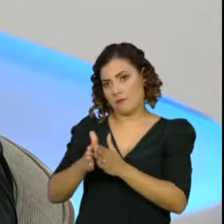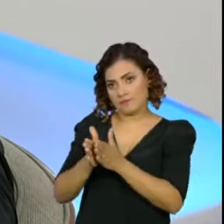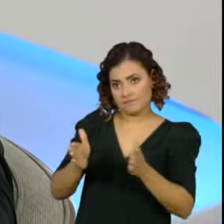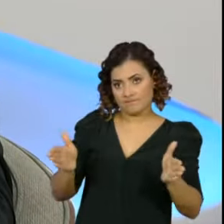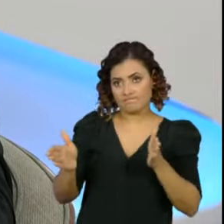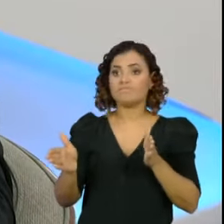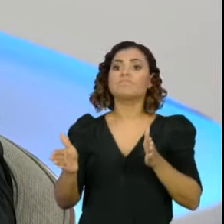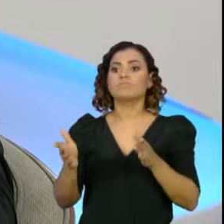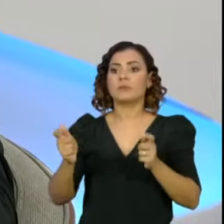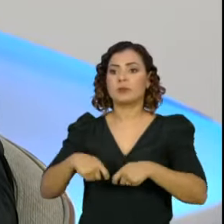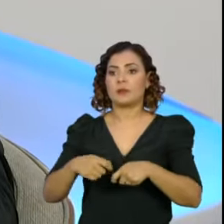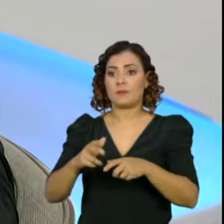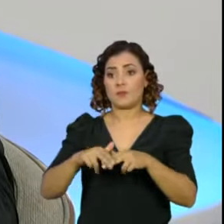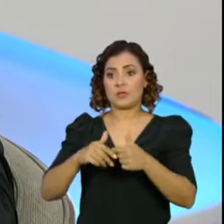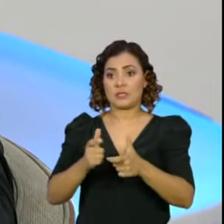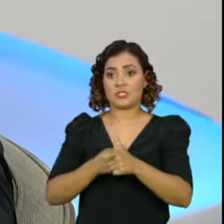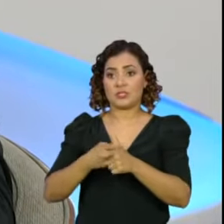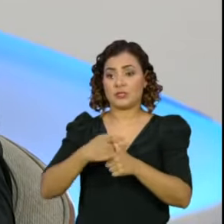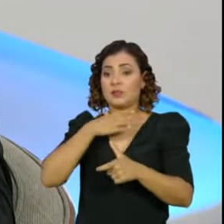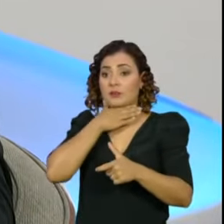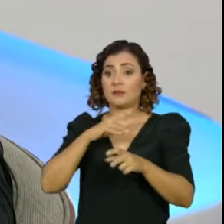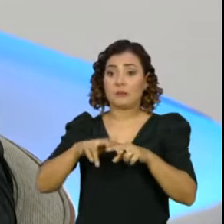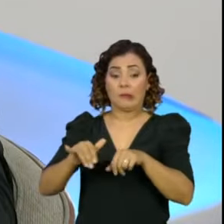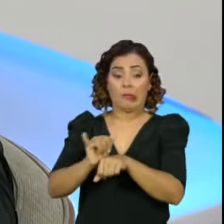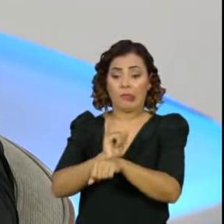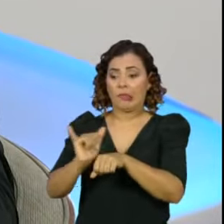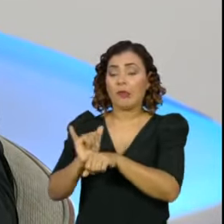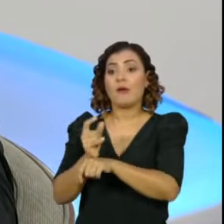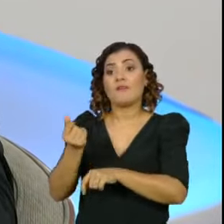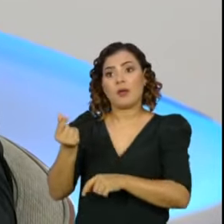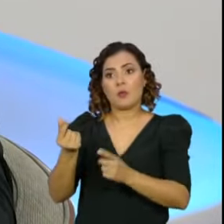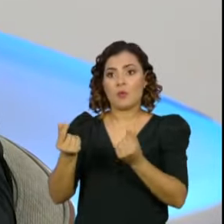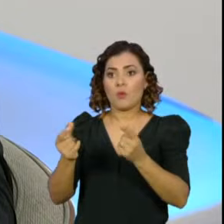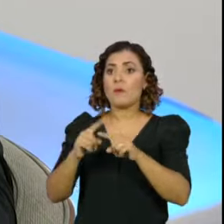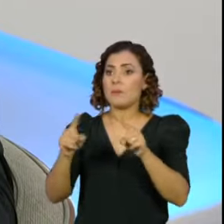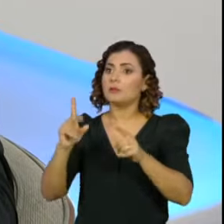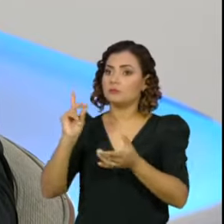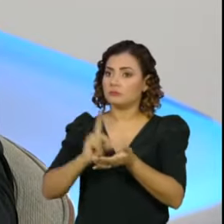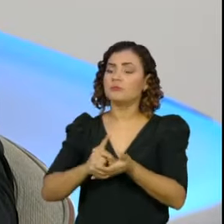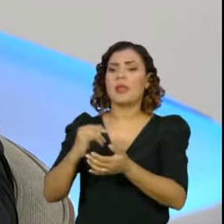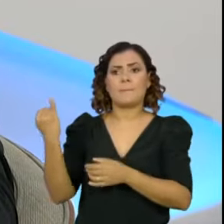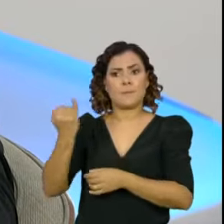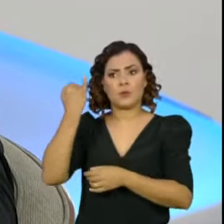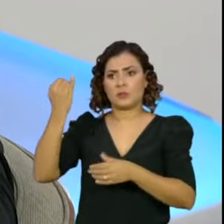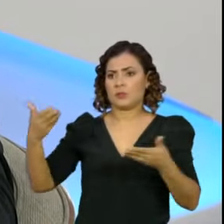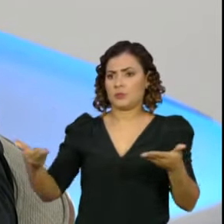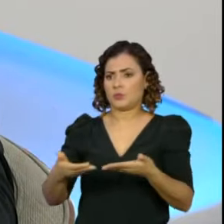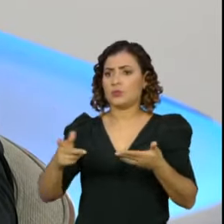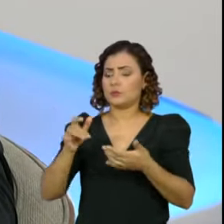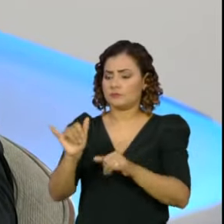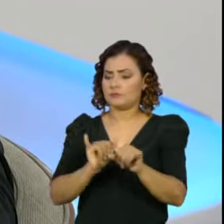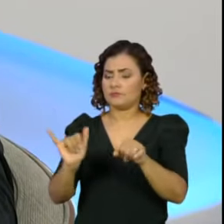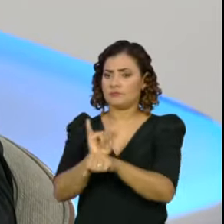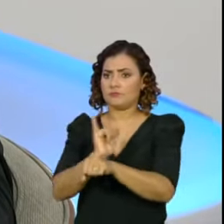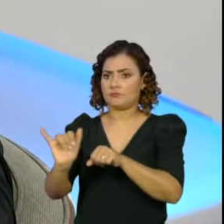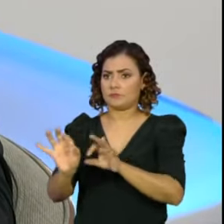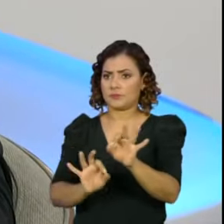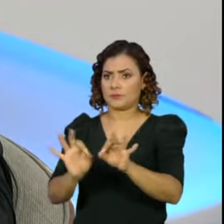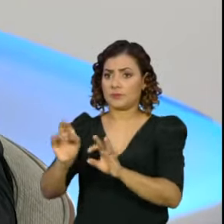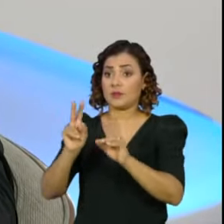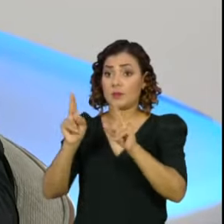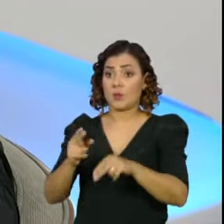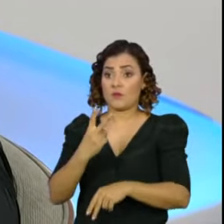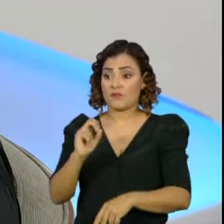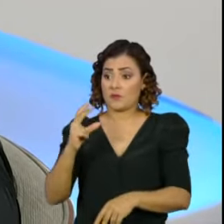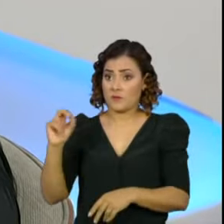espaço fiscal, eventualmente, para aumentar esse valor. E é um programa absolutamente necessário, nesse momento, ser reeditado, assim como foi feito no ano de